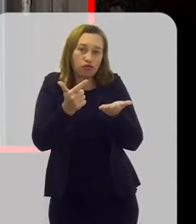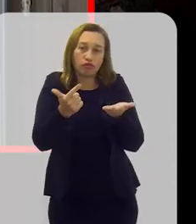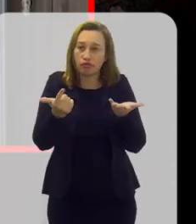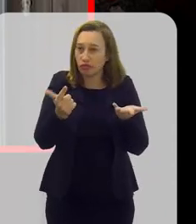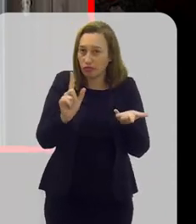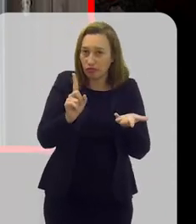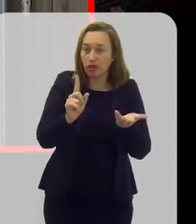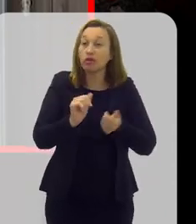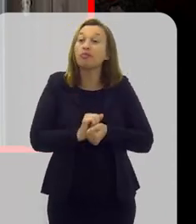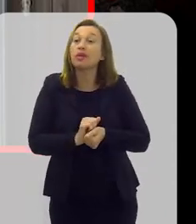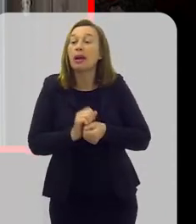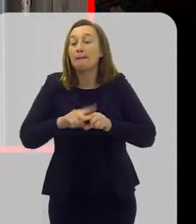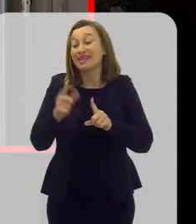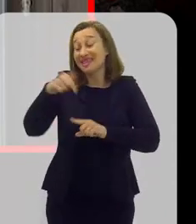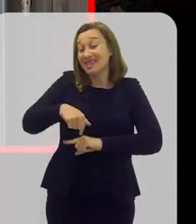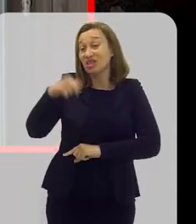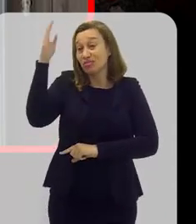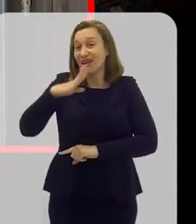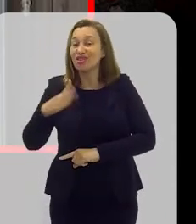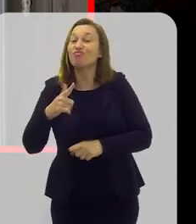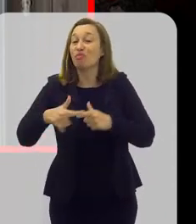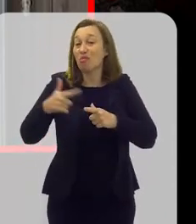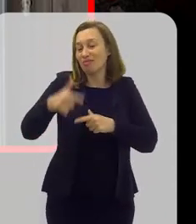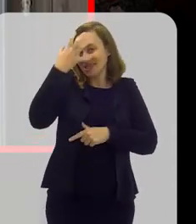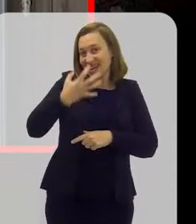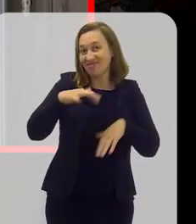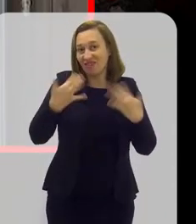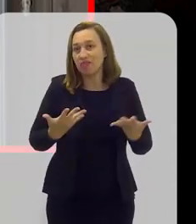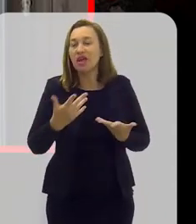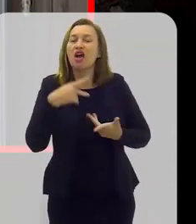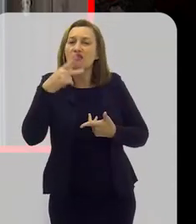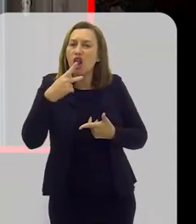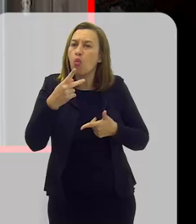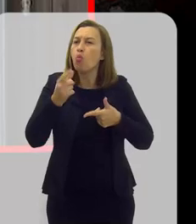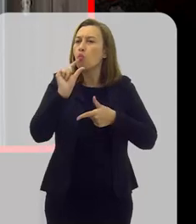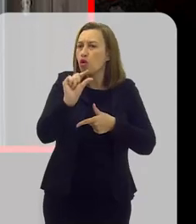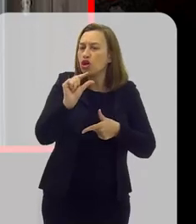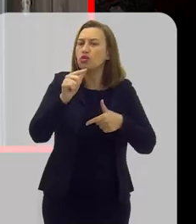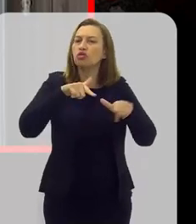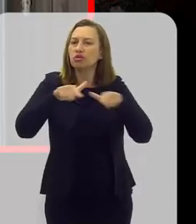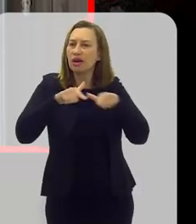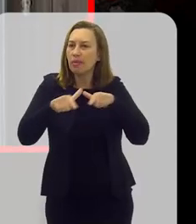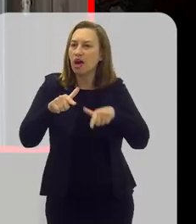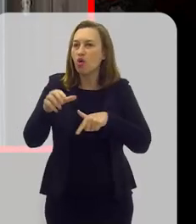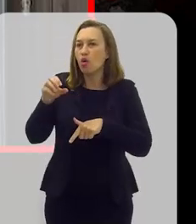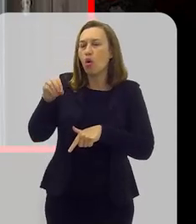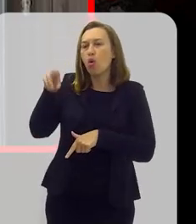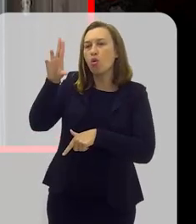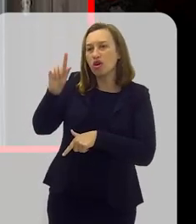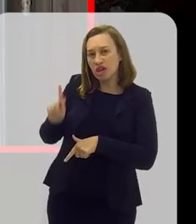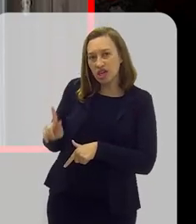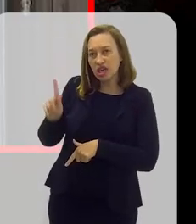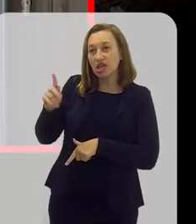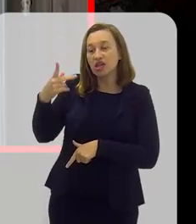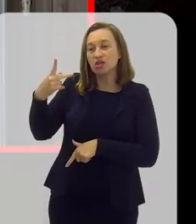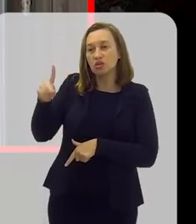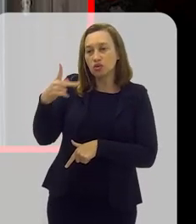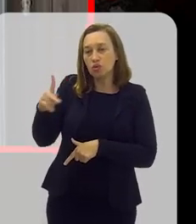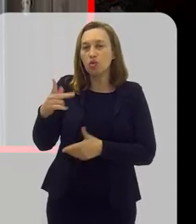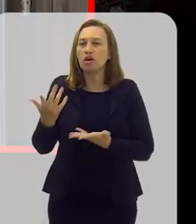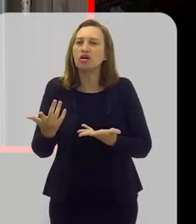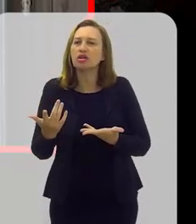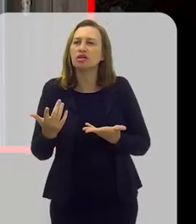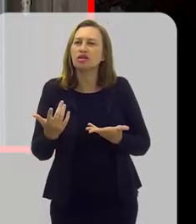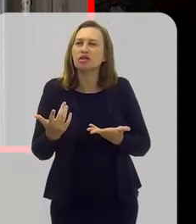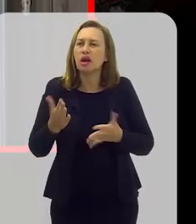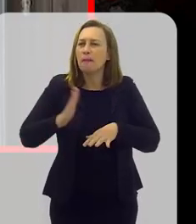E aqui no Brasil isso é um problema latente. Fala um pouquinho sobre o trabalho da sua ONG, da ONG Por um Sorriso. Vocês fizeram mais